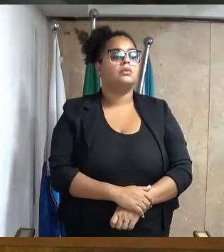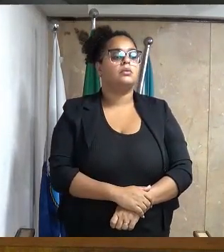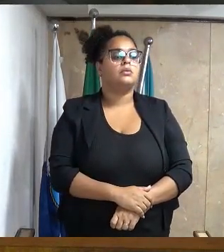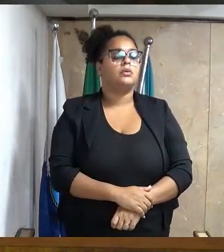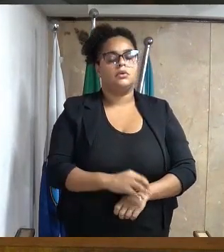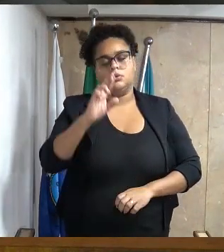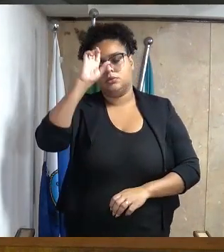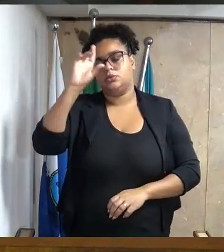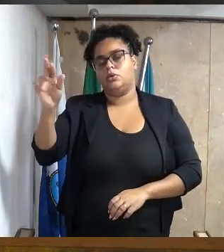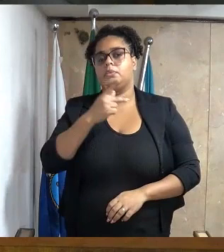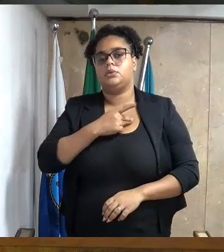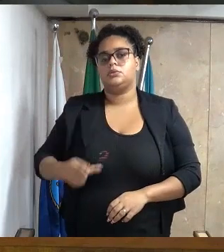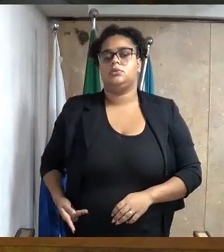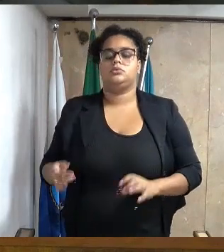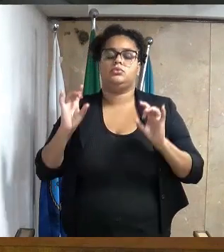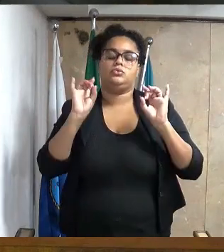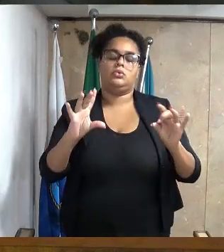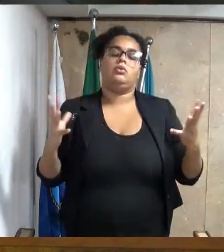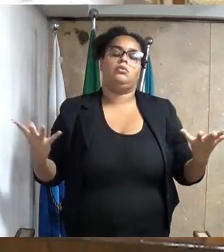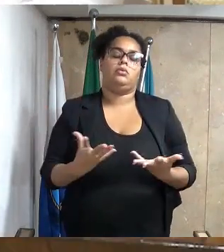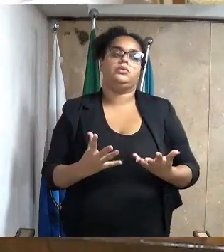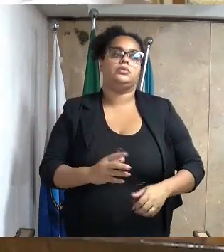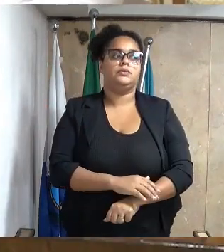Sr. Presidente, esse é o expediente.